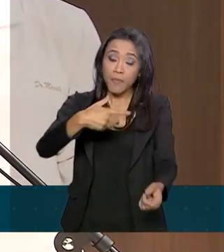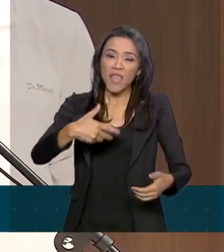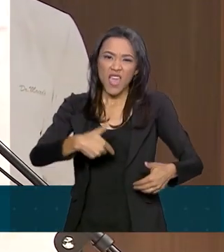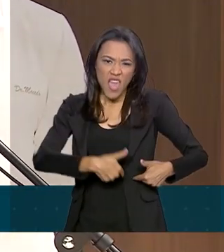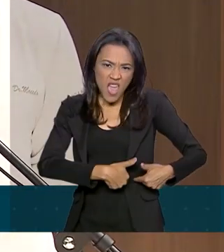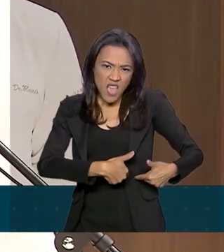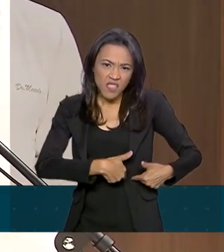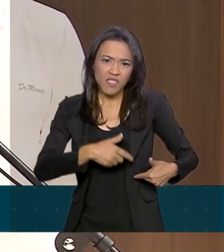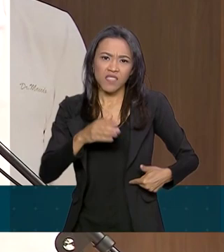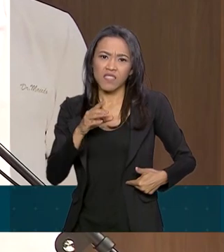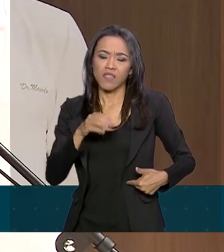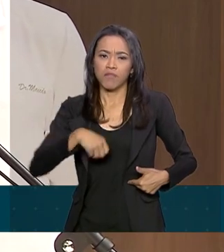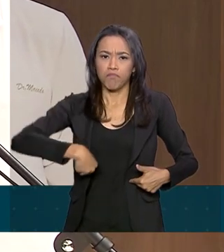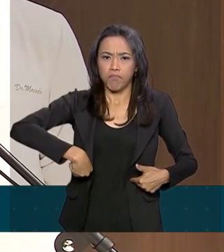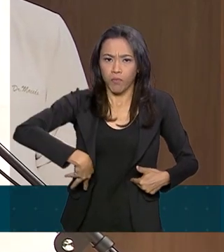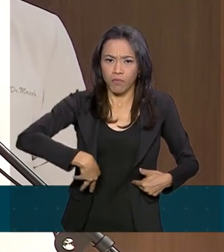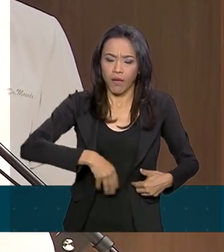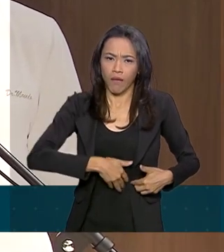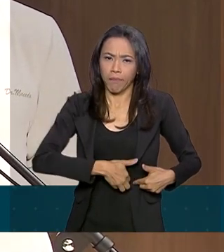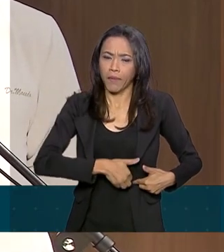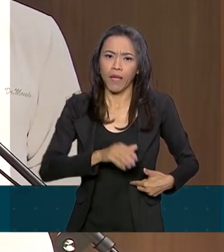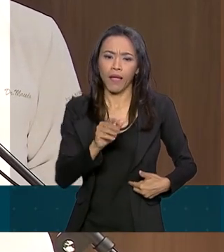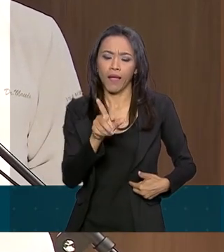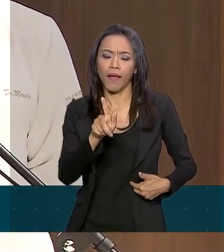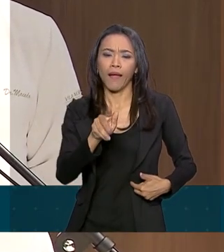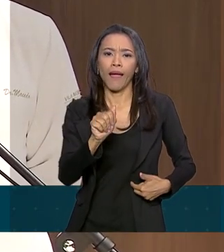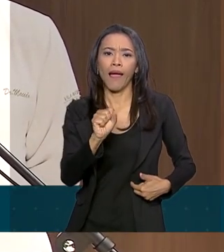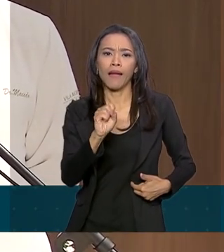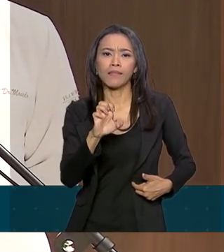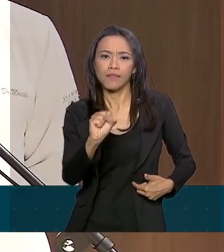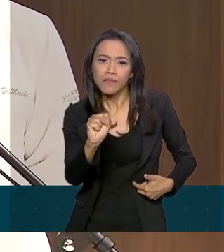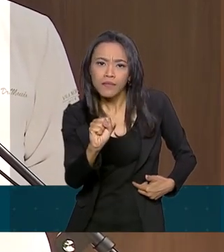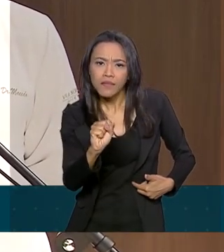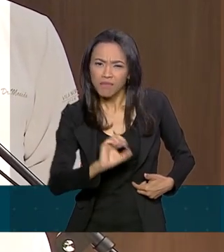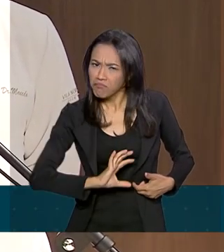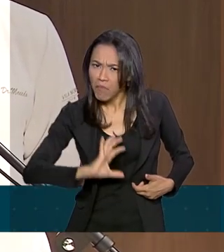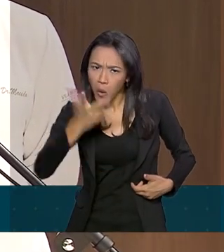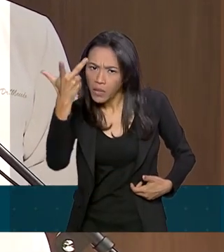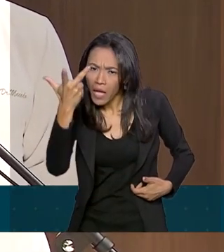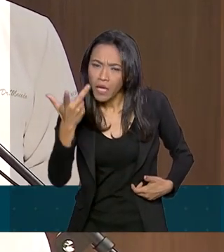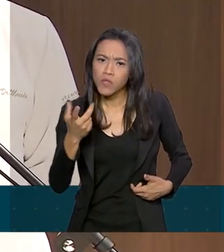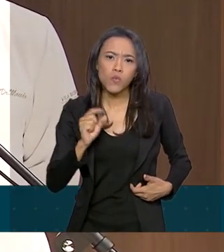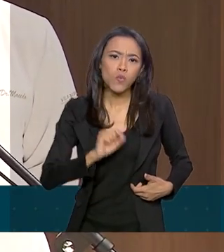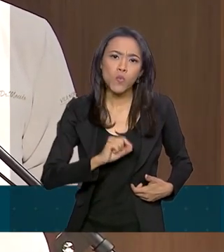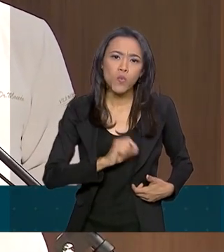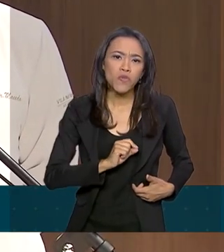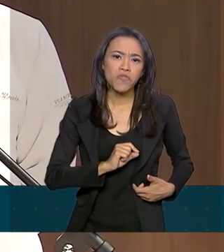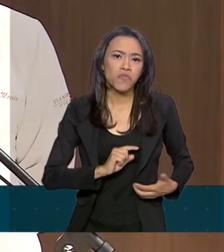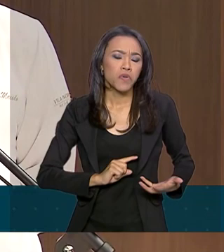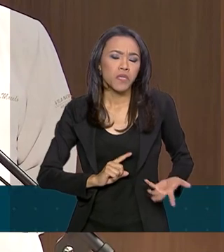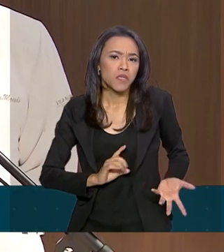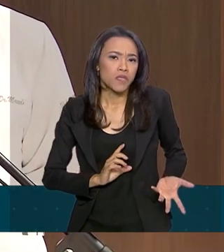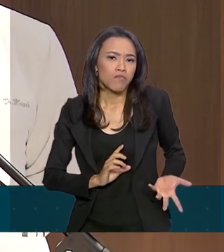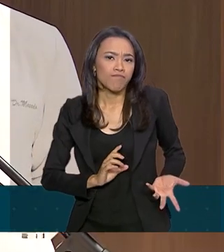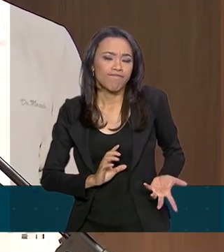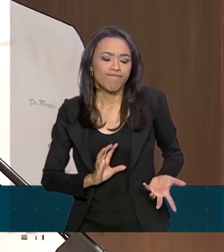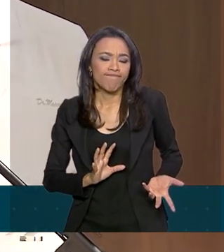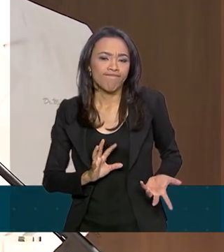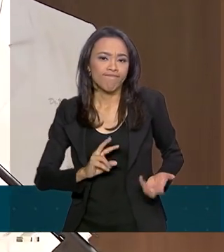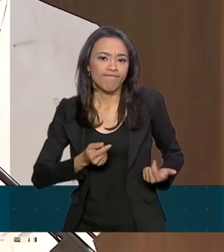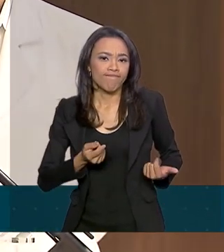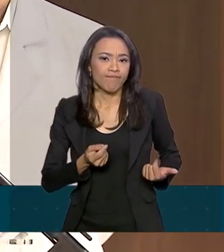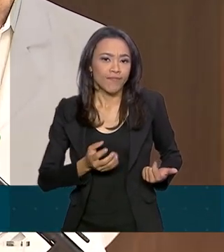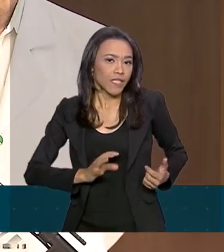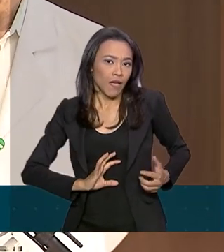abdômen são normais, isso costuma acontecer, ou teve algum fator que colaborou para, digamos, esse